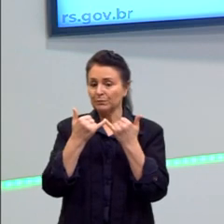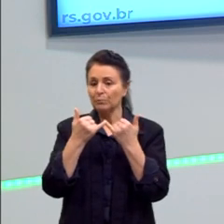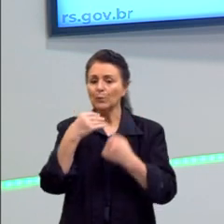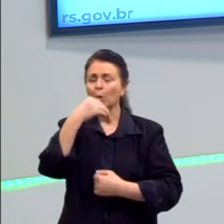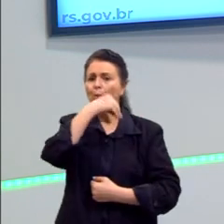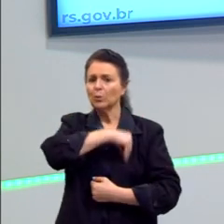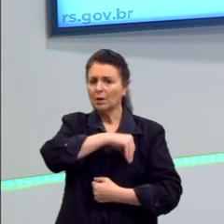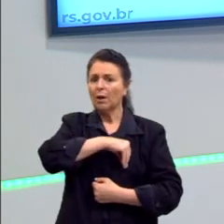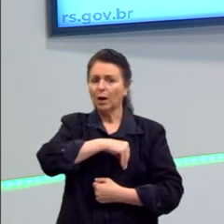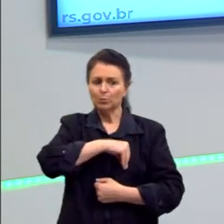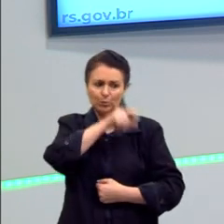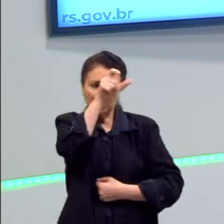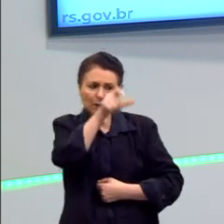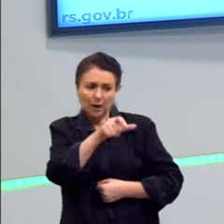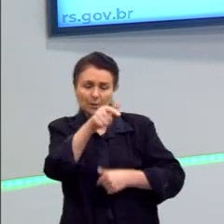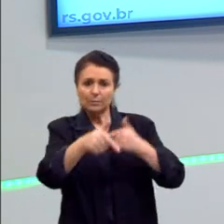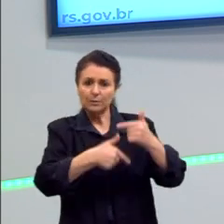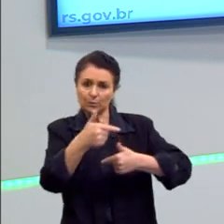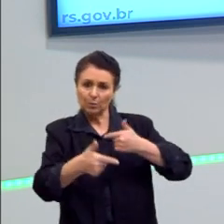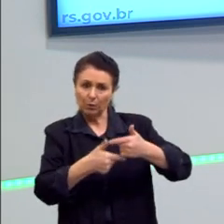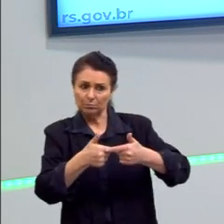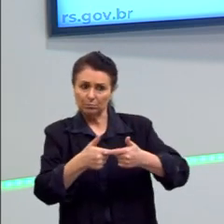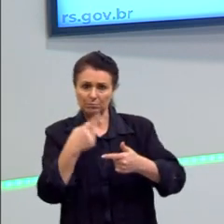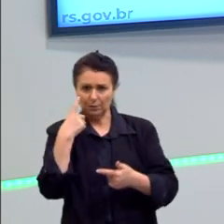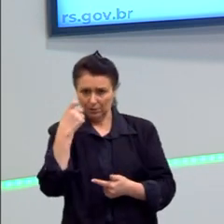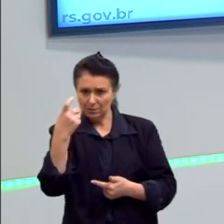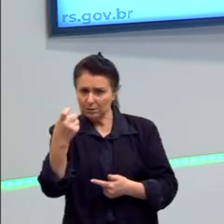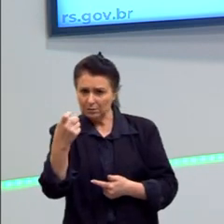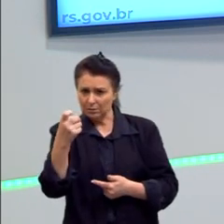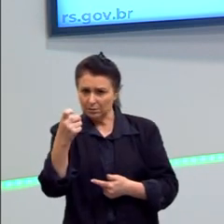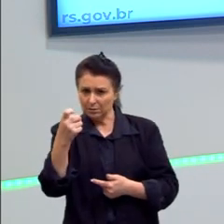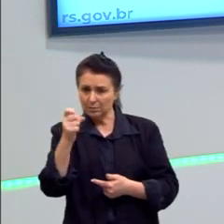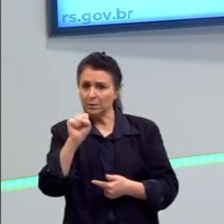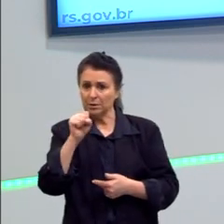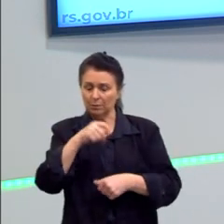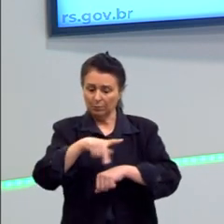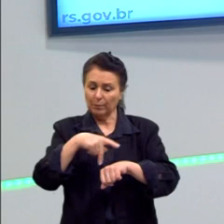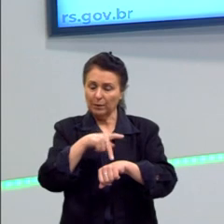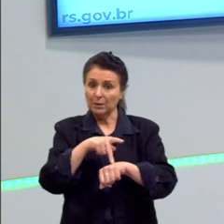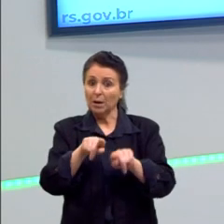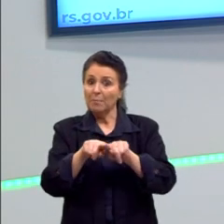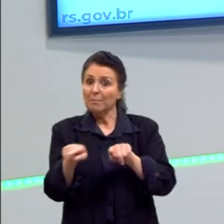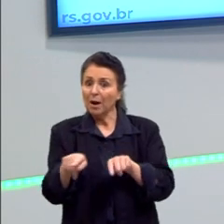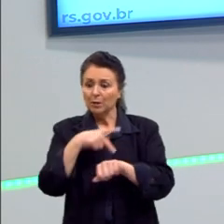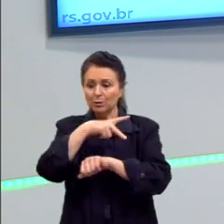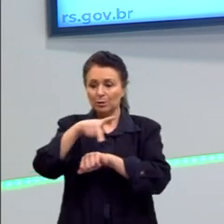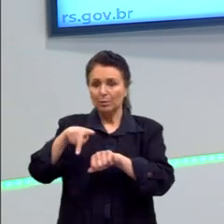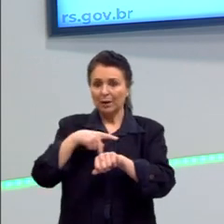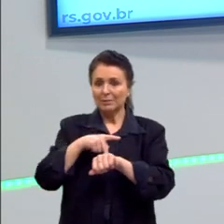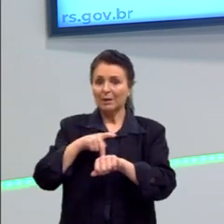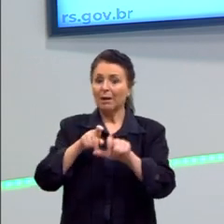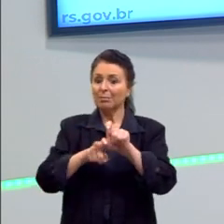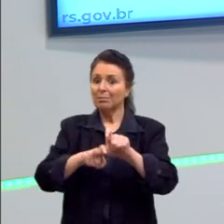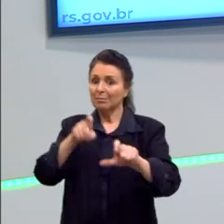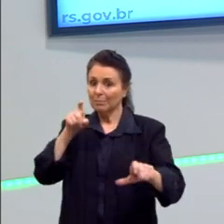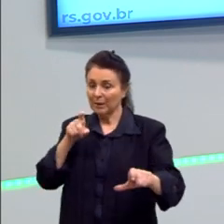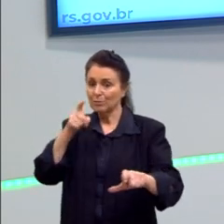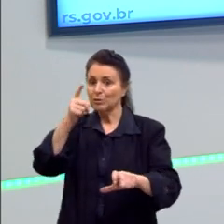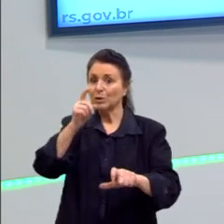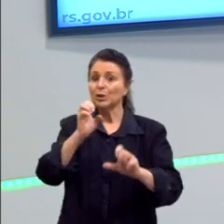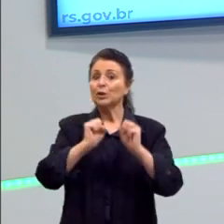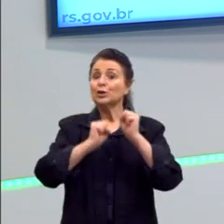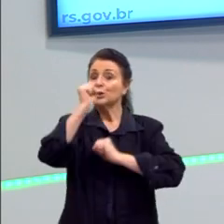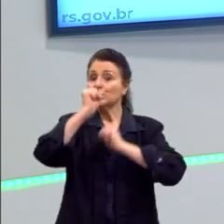salário dos seus trabalhadores, o que é interessante para o país. Mas, se esse país depende das multinacionais, estas irão